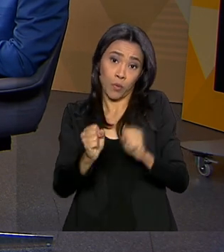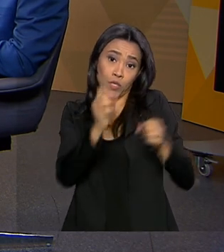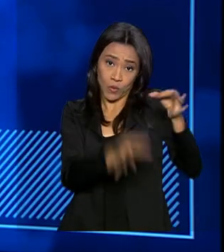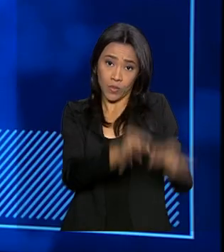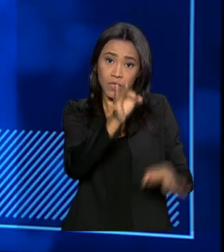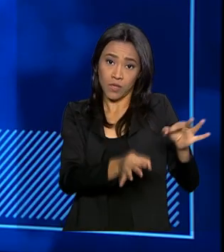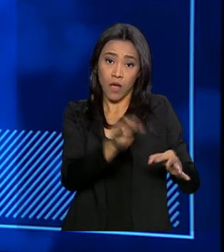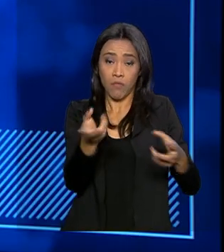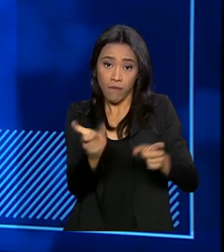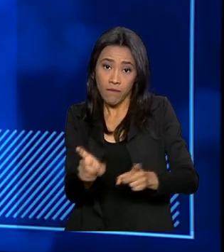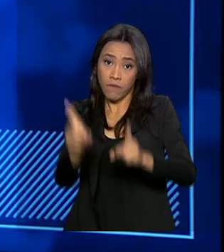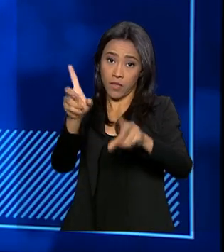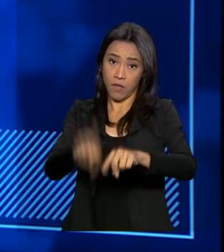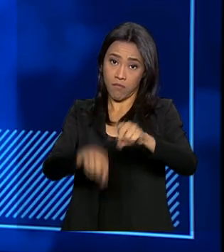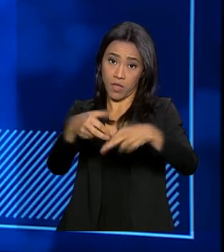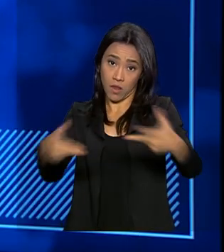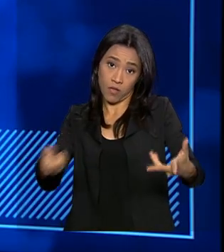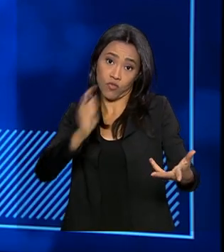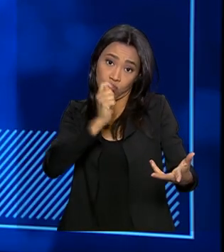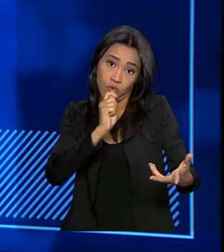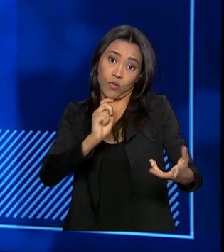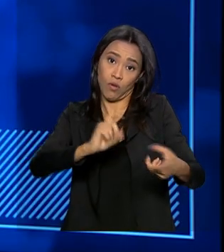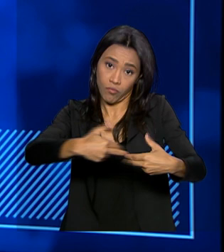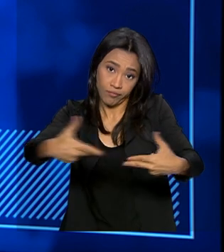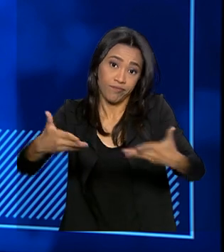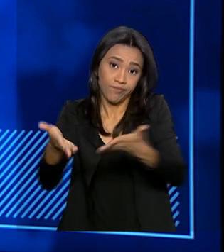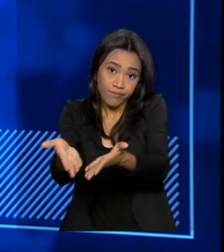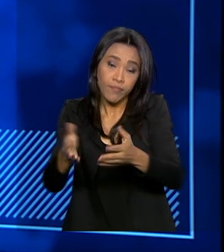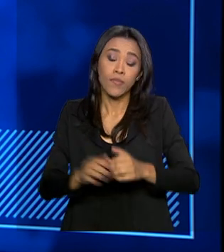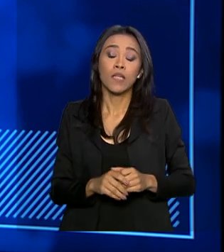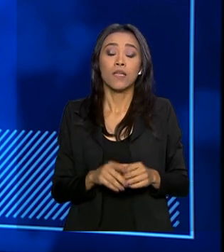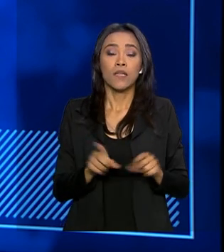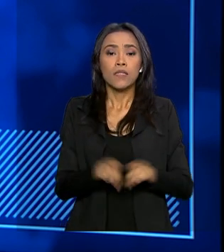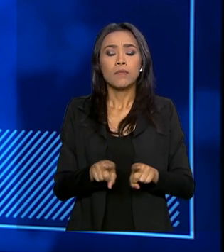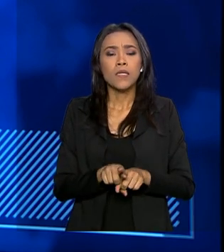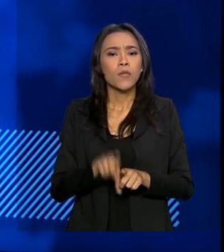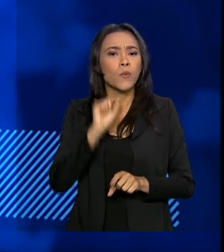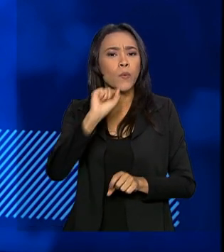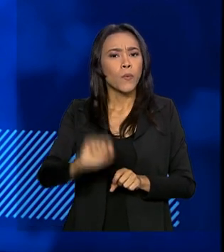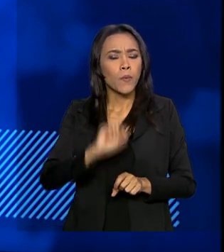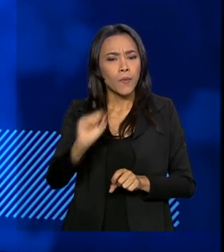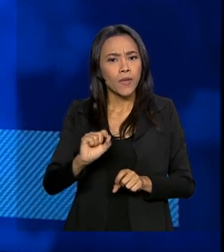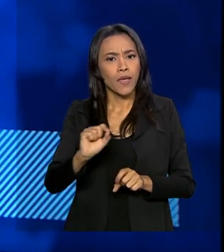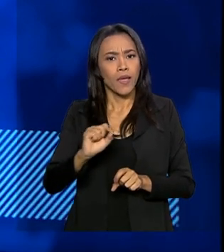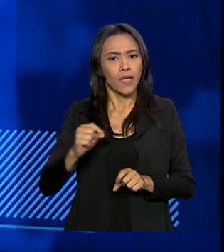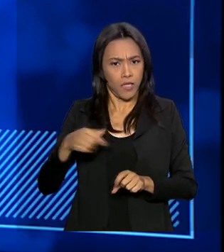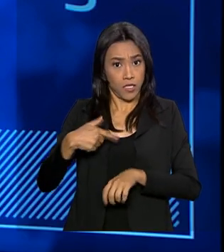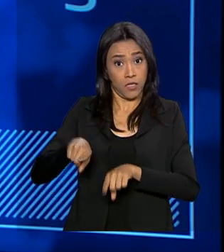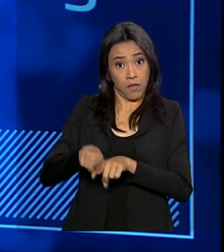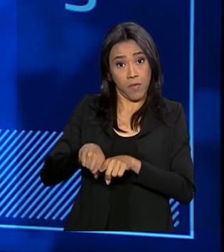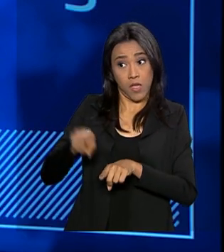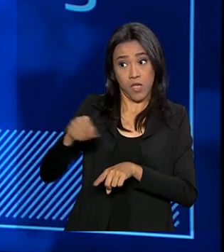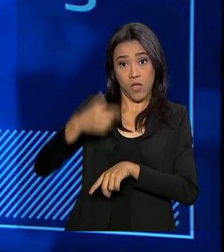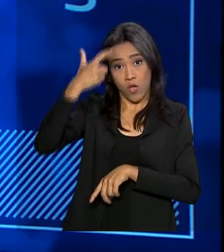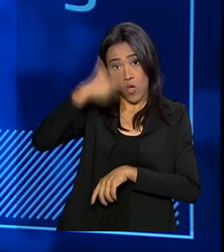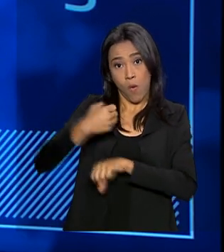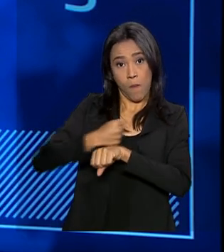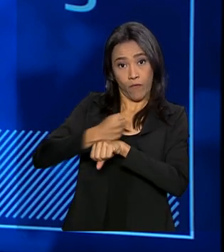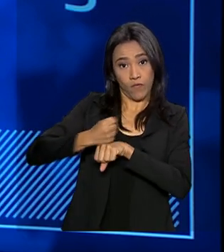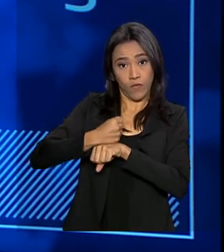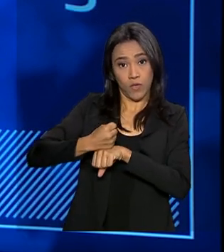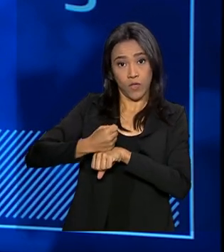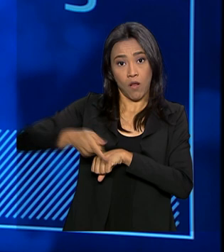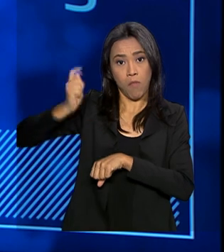poder fazer alienação, e a gente espera suprir isso, oferecendo essa estrutura de leiloeiro, porque o leiloeiro vai fazer a